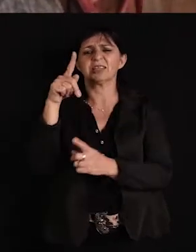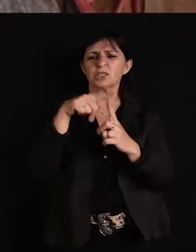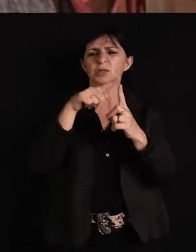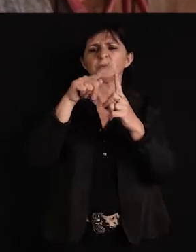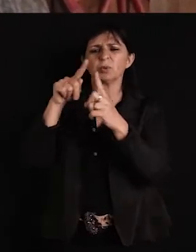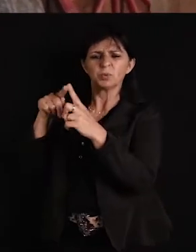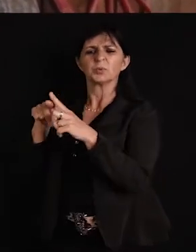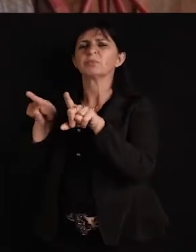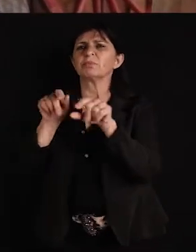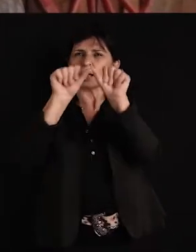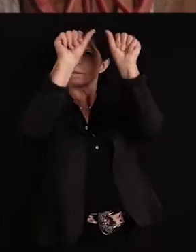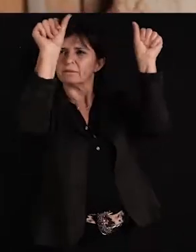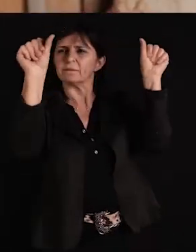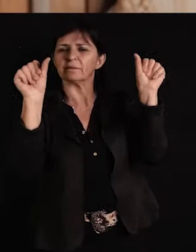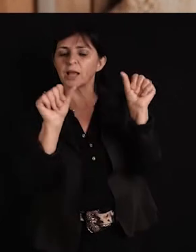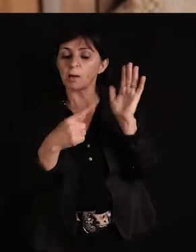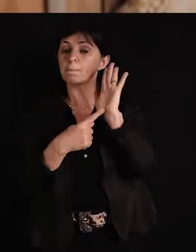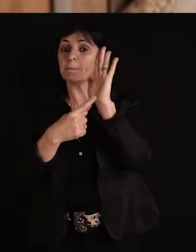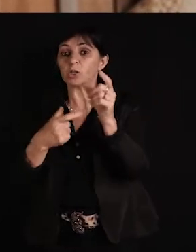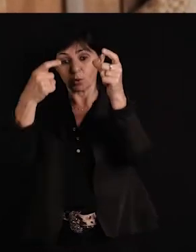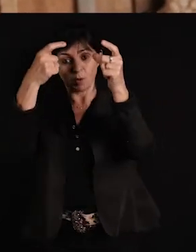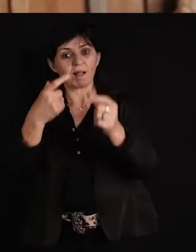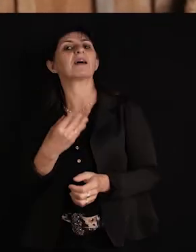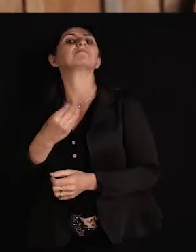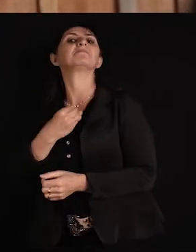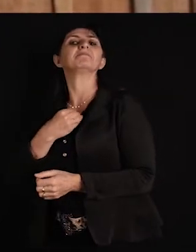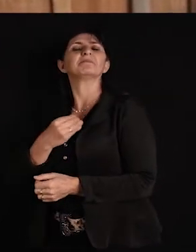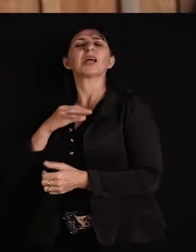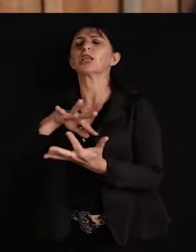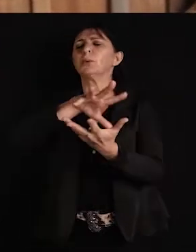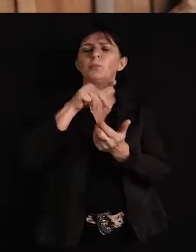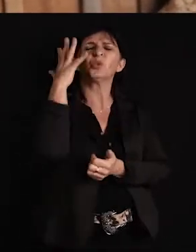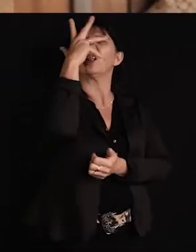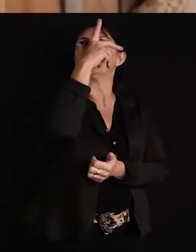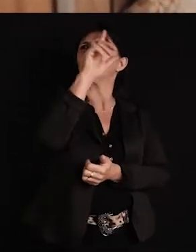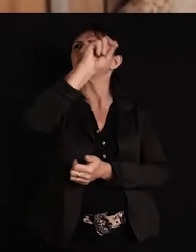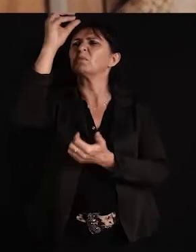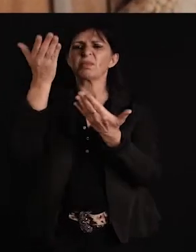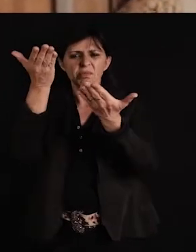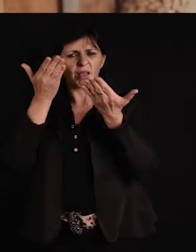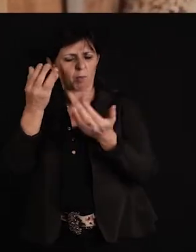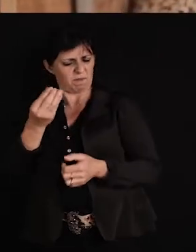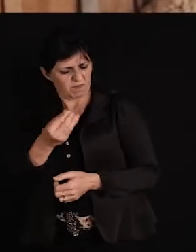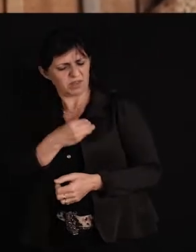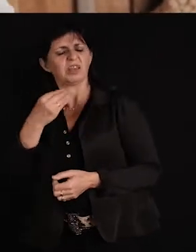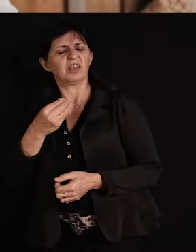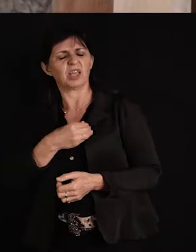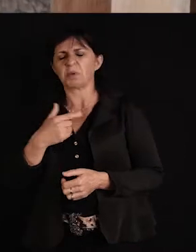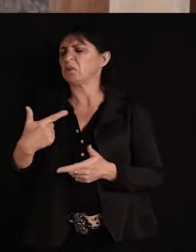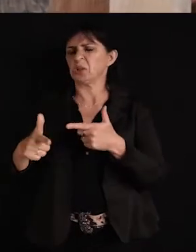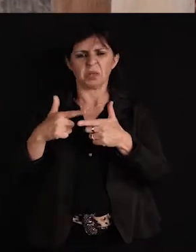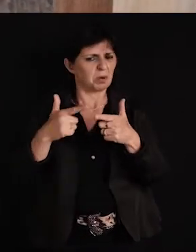com a moldura da querência em linha linda, que mundo lindo Deus me deu para morada. A mim me basta ser gaúcho nesta